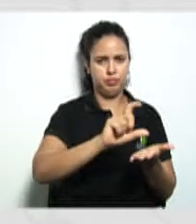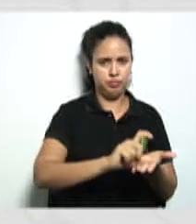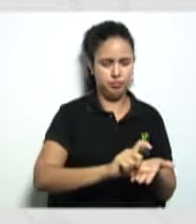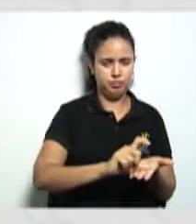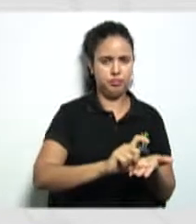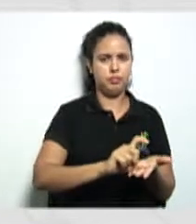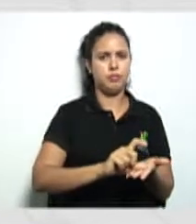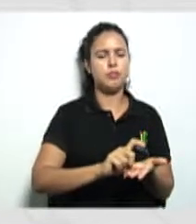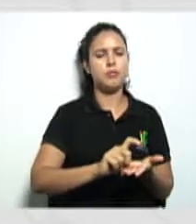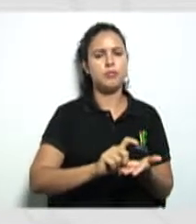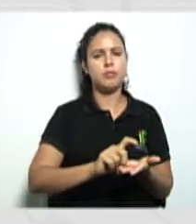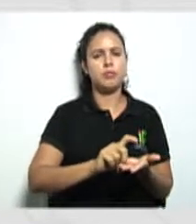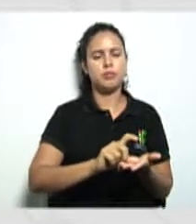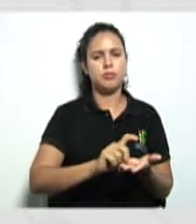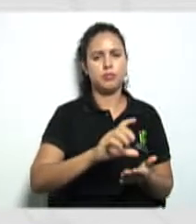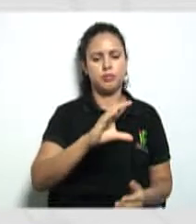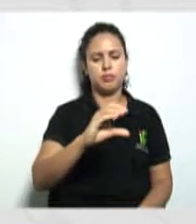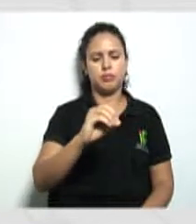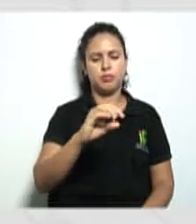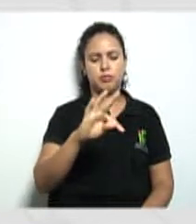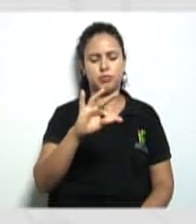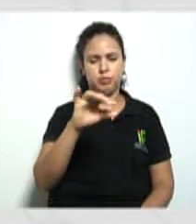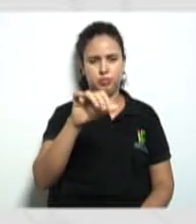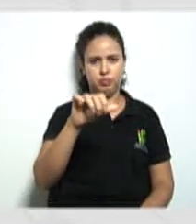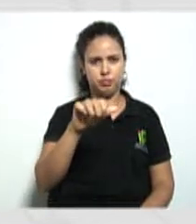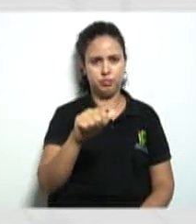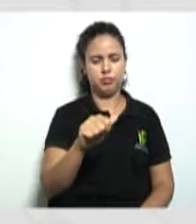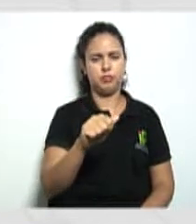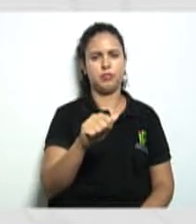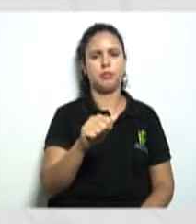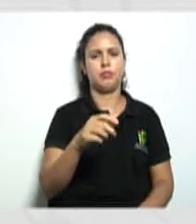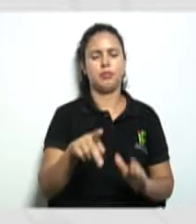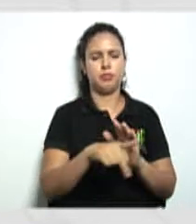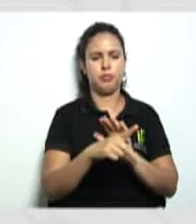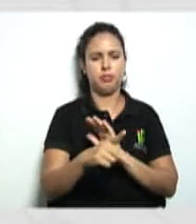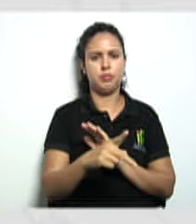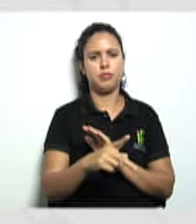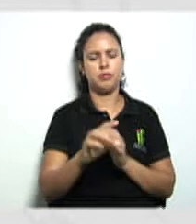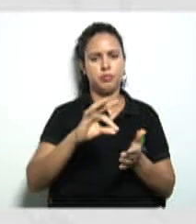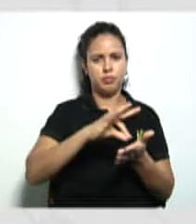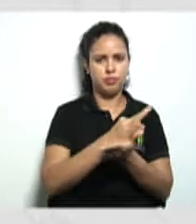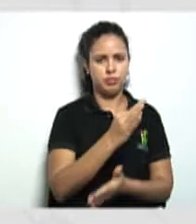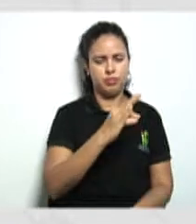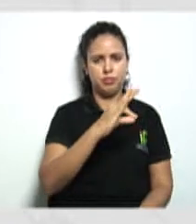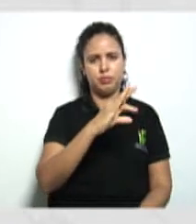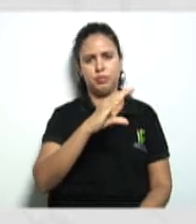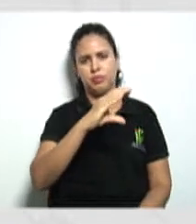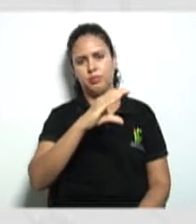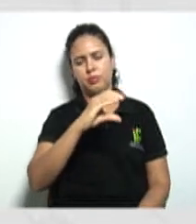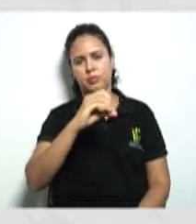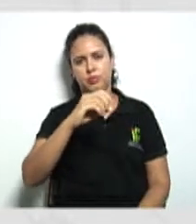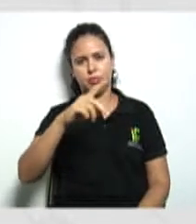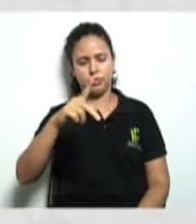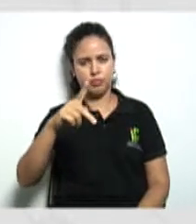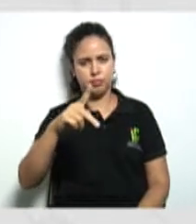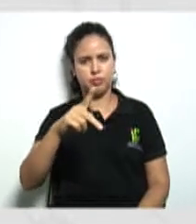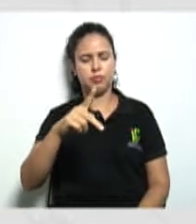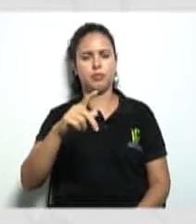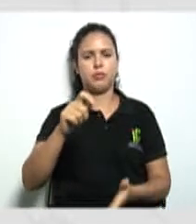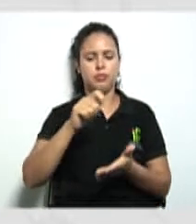aquela cota da qual ele está participando então nesse momento aqui colhe-se a assinatura